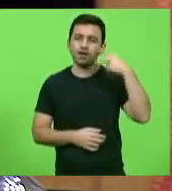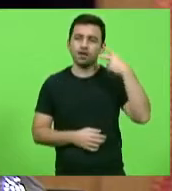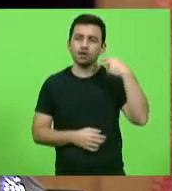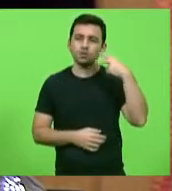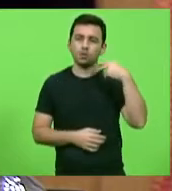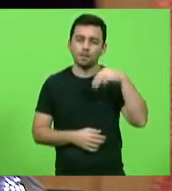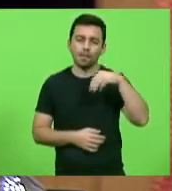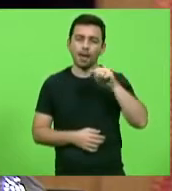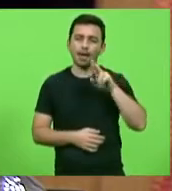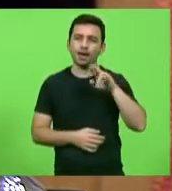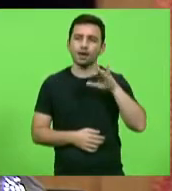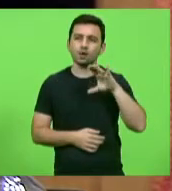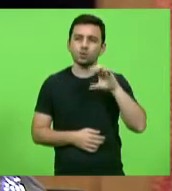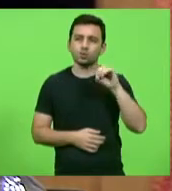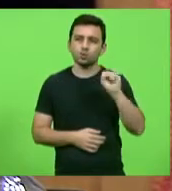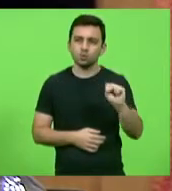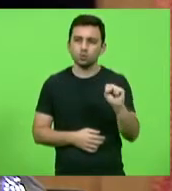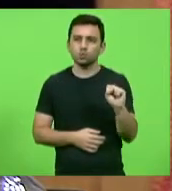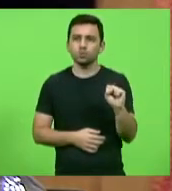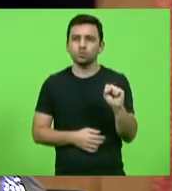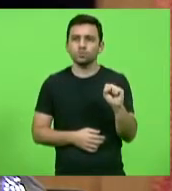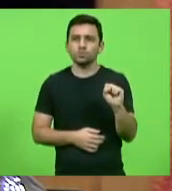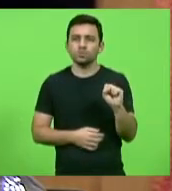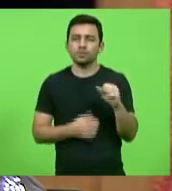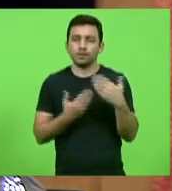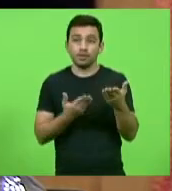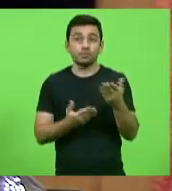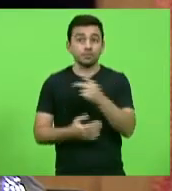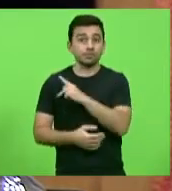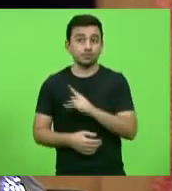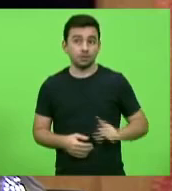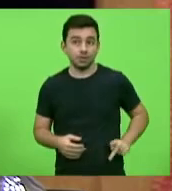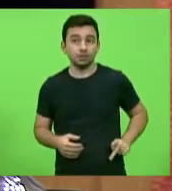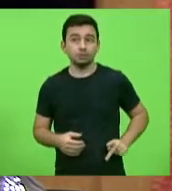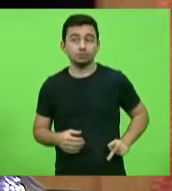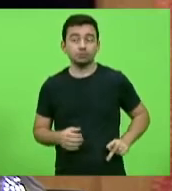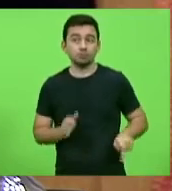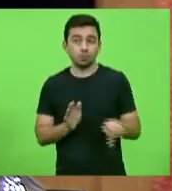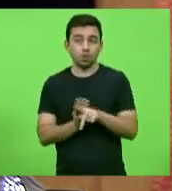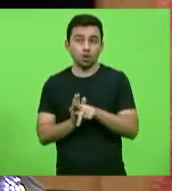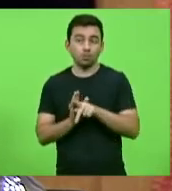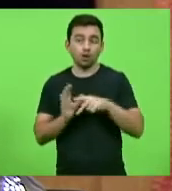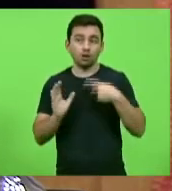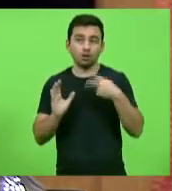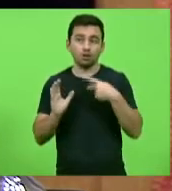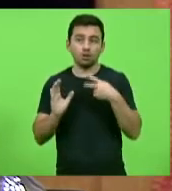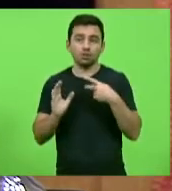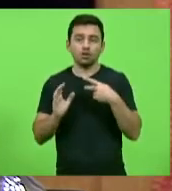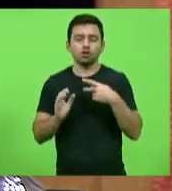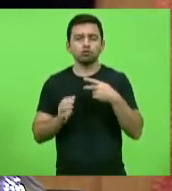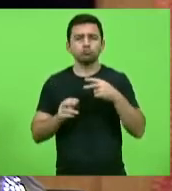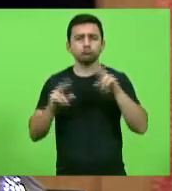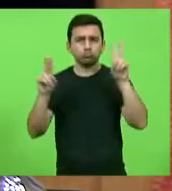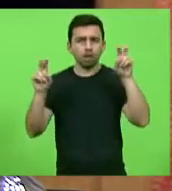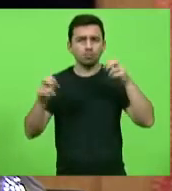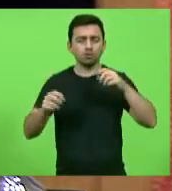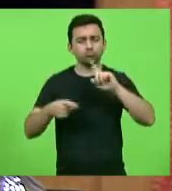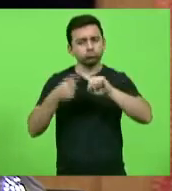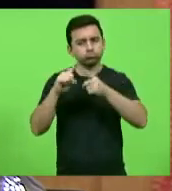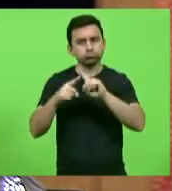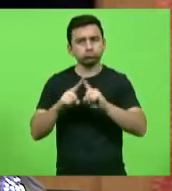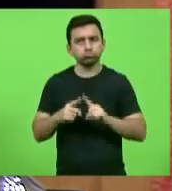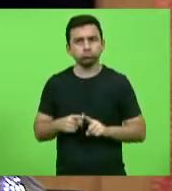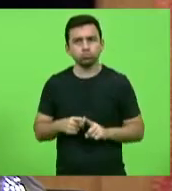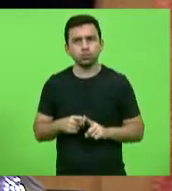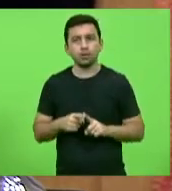Curtes, Marquinhos Curtes, presidente da Câmara, tratamos de vários assuntos, inclusive um pedido dele